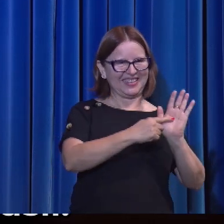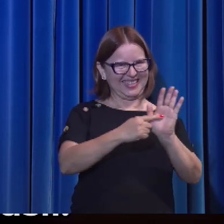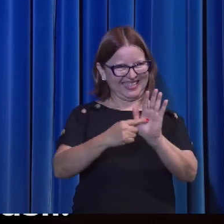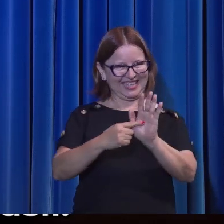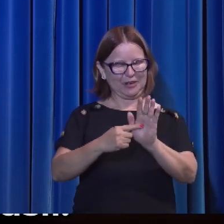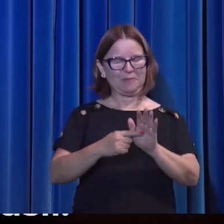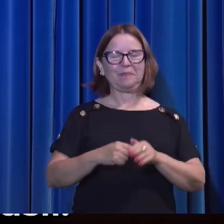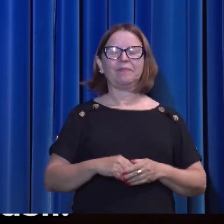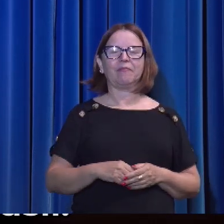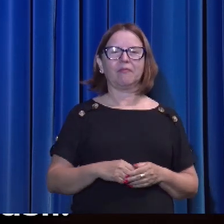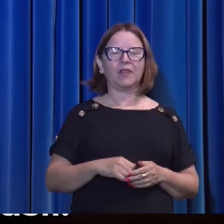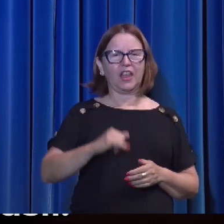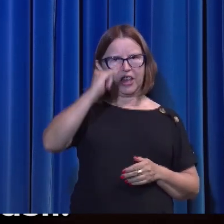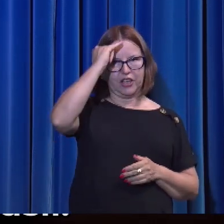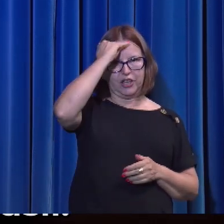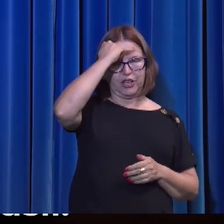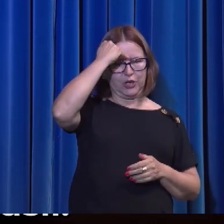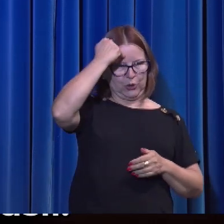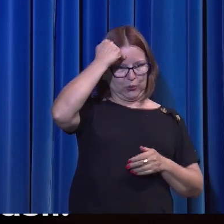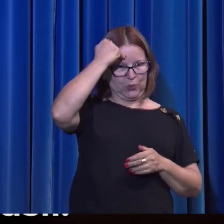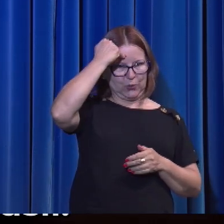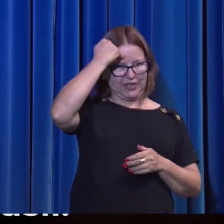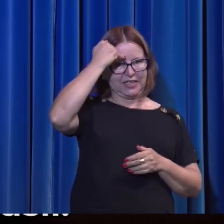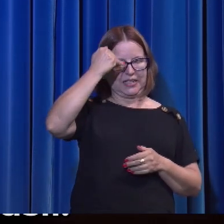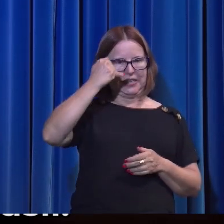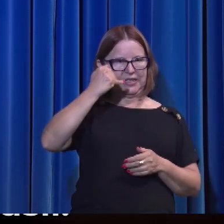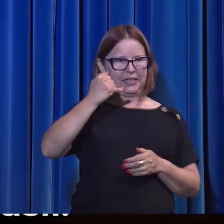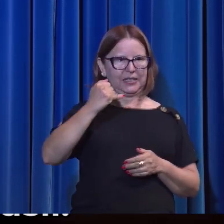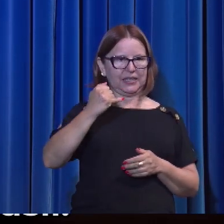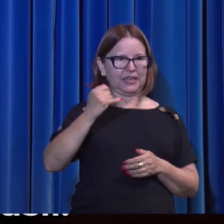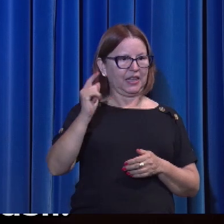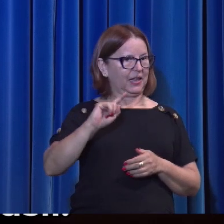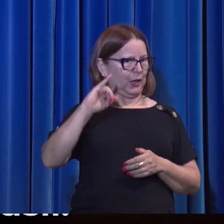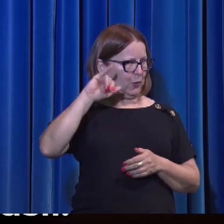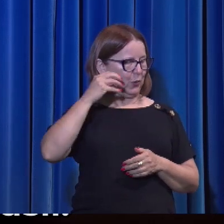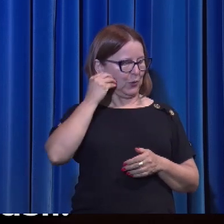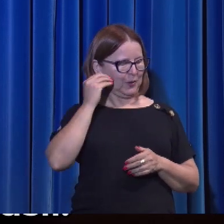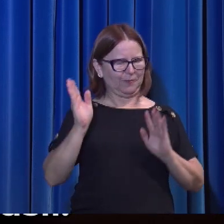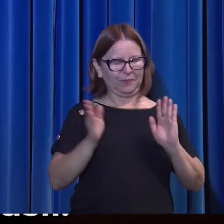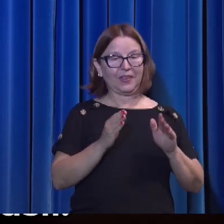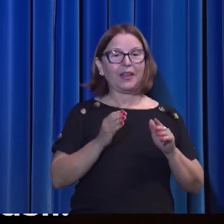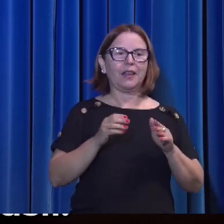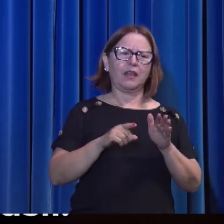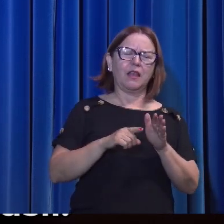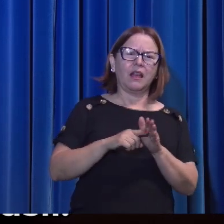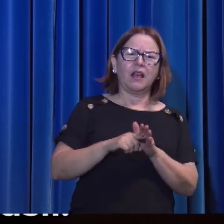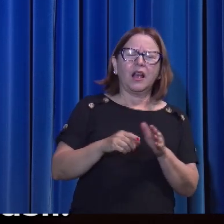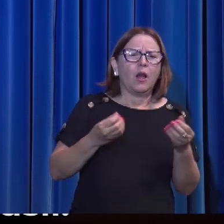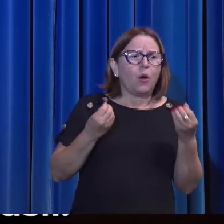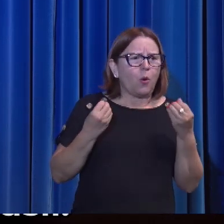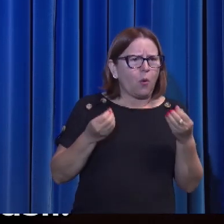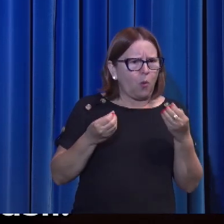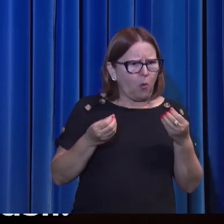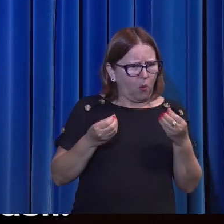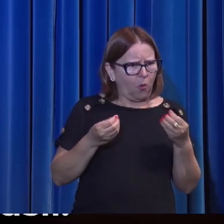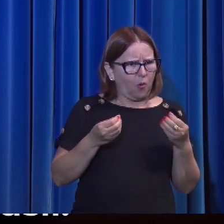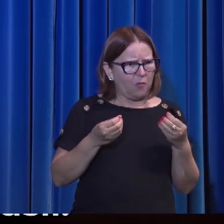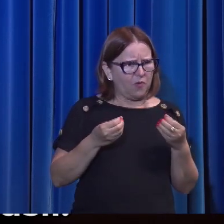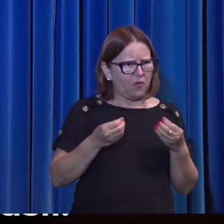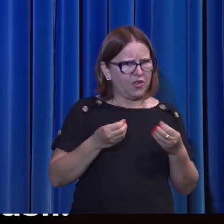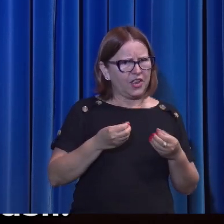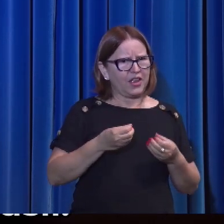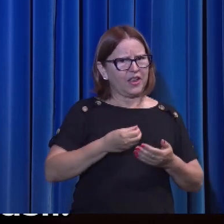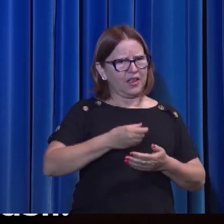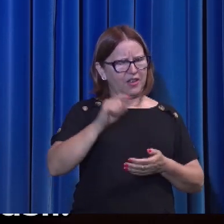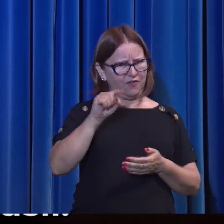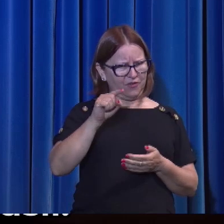Disse-lhe Judas, não o Iscariotes, de onde procede, Senhor, que está para manifestar-te a nós